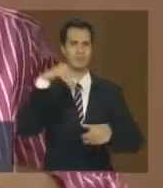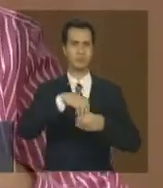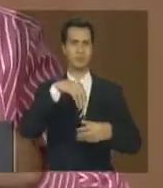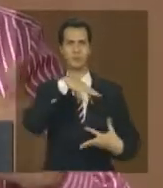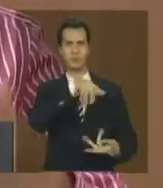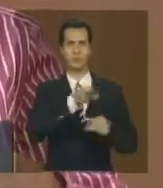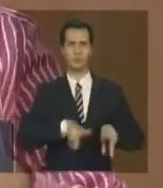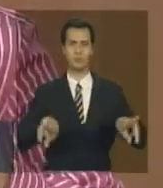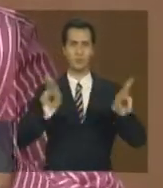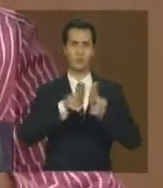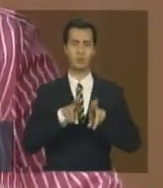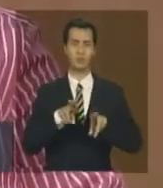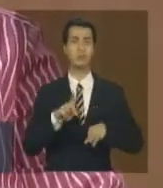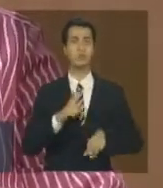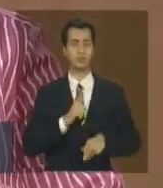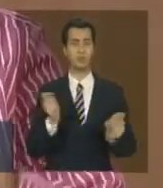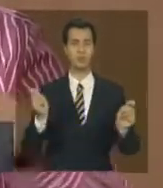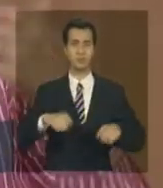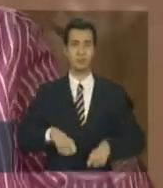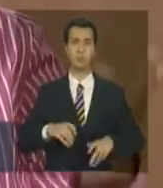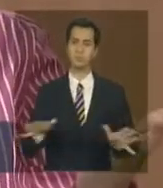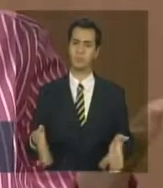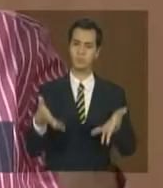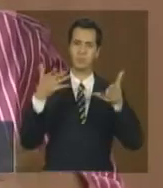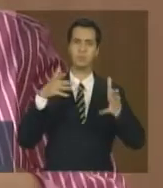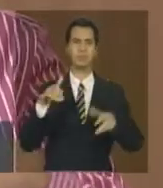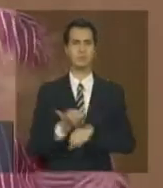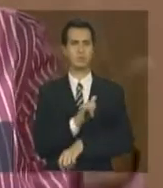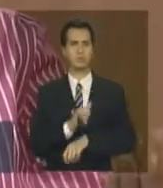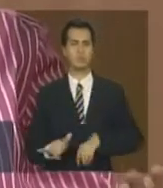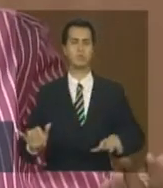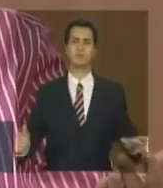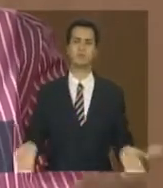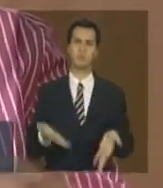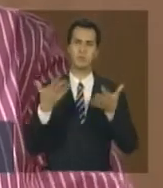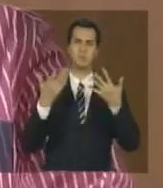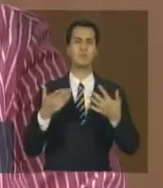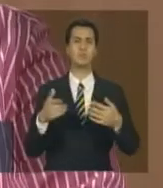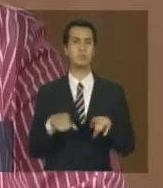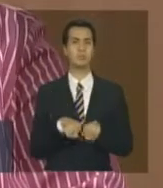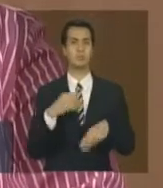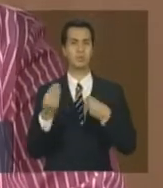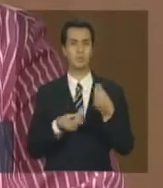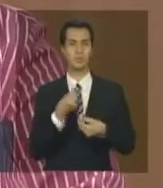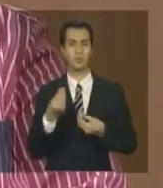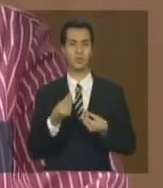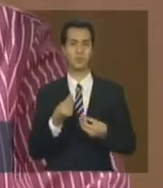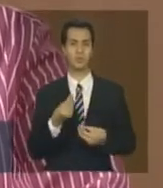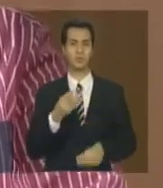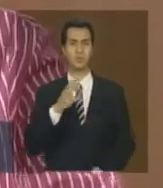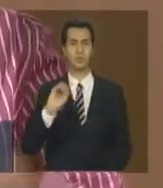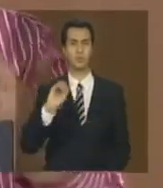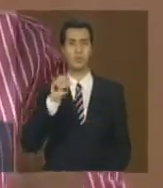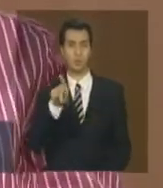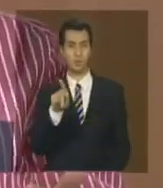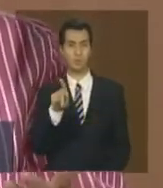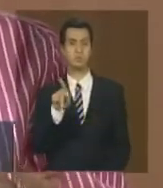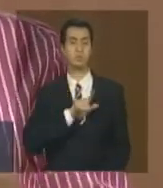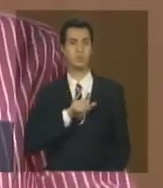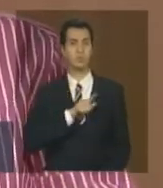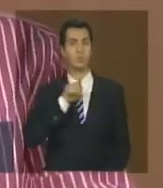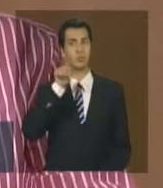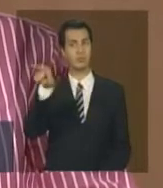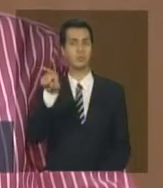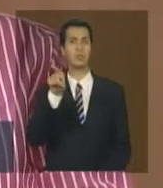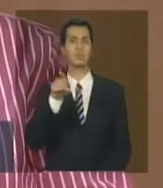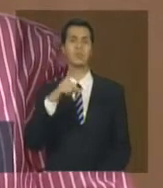só de monitoramento de estratégia de mobilização de trabalhar as metas de conservação da biodiversidade nós teremos uma copa esse ano na Índia que vai tratar disso